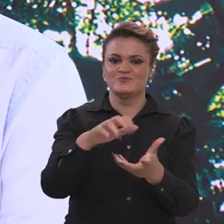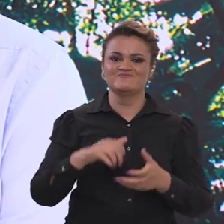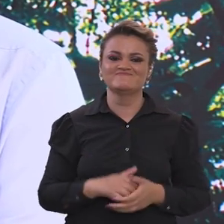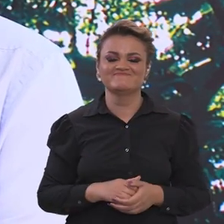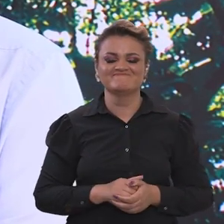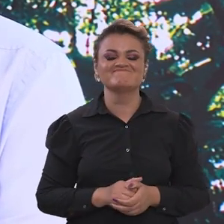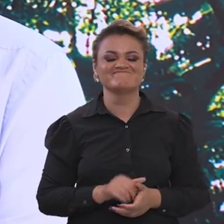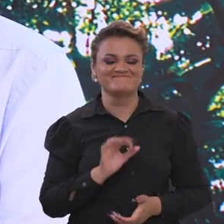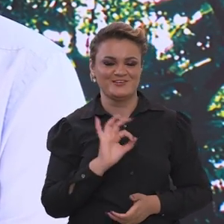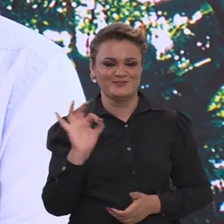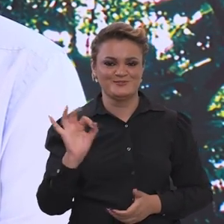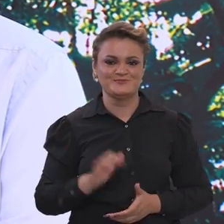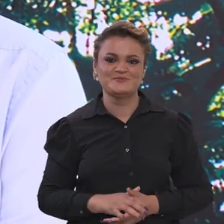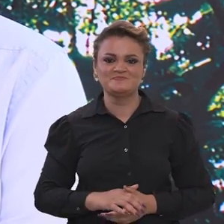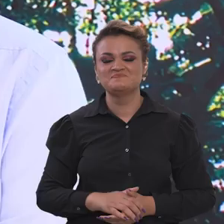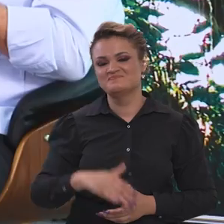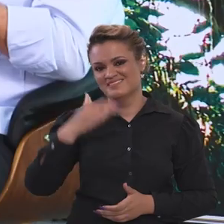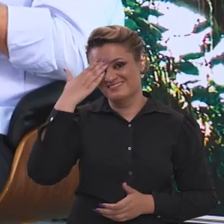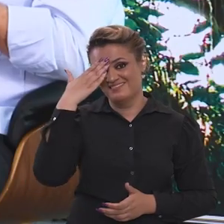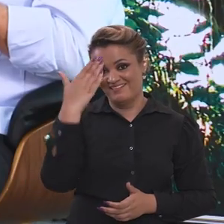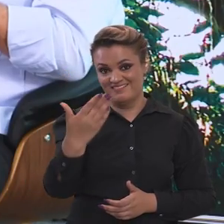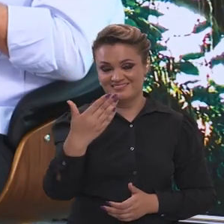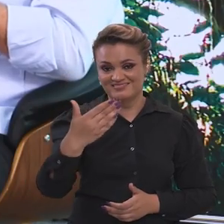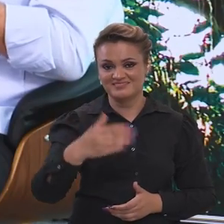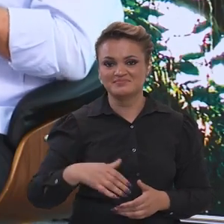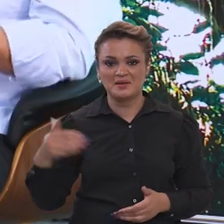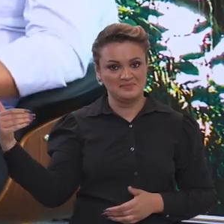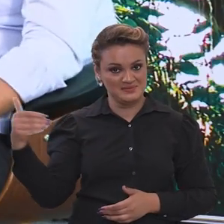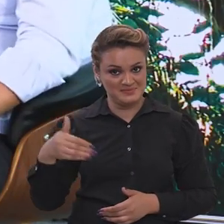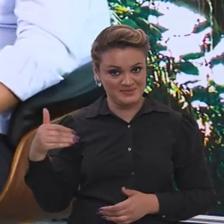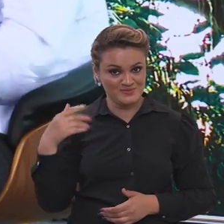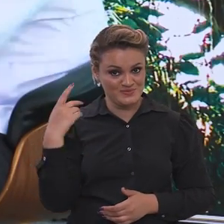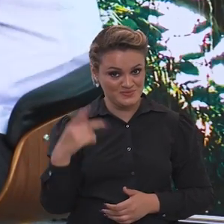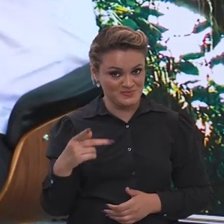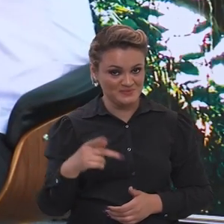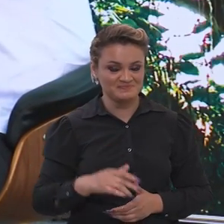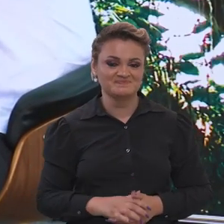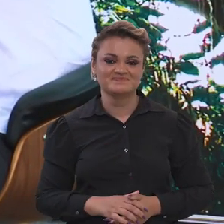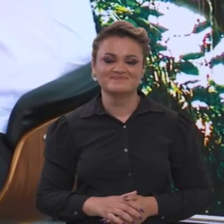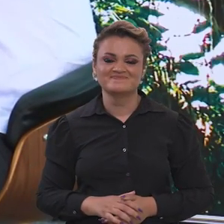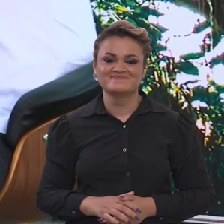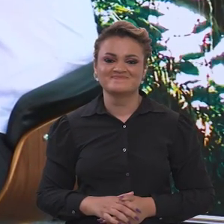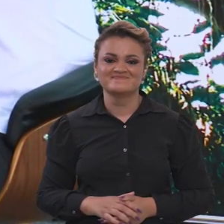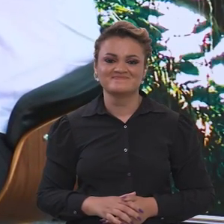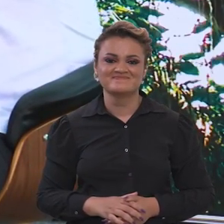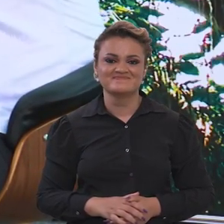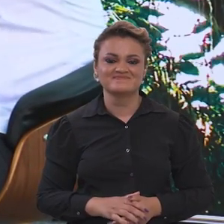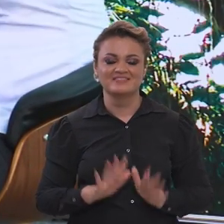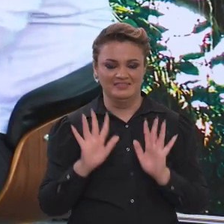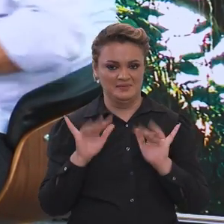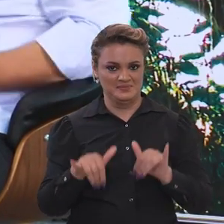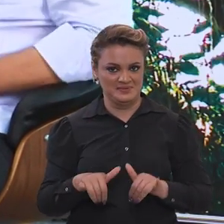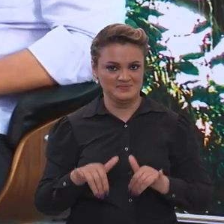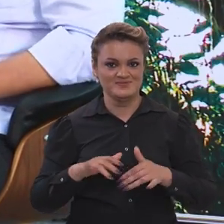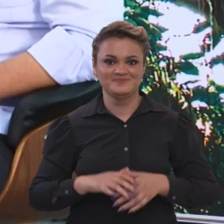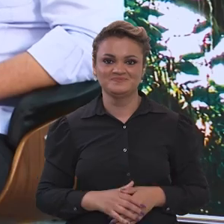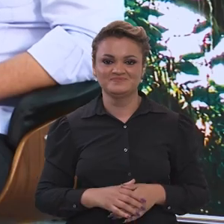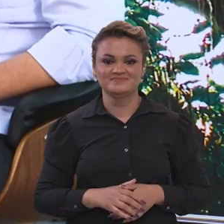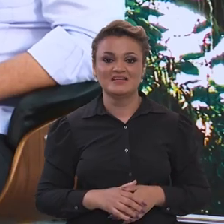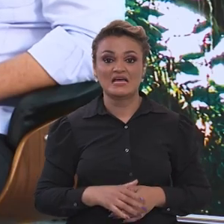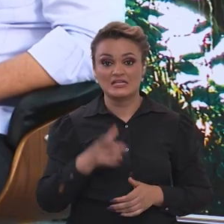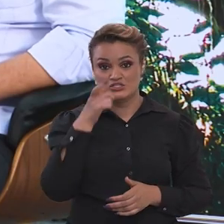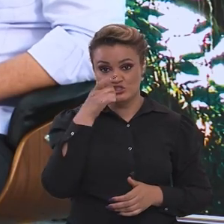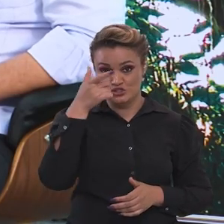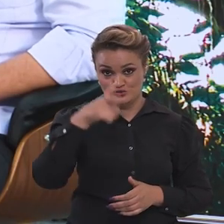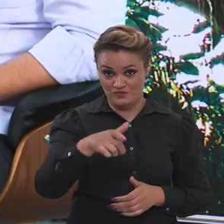propostas para o Brasil e para o mundo. Maravilha, ministro, muito obrigada pela participação do senhor. Brasil